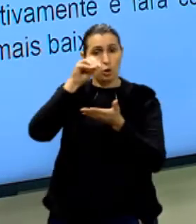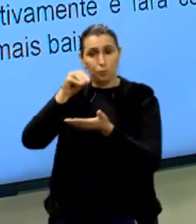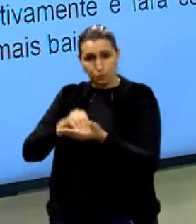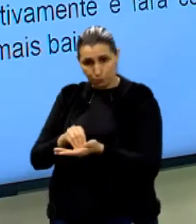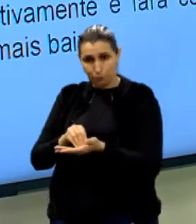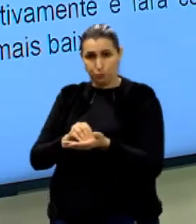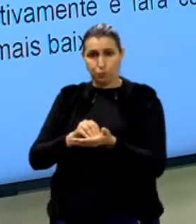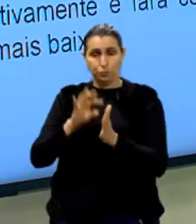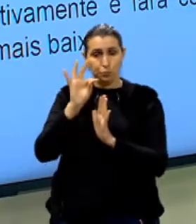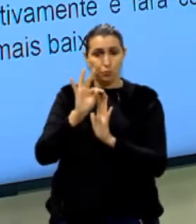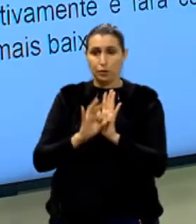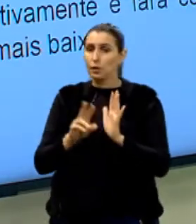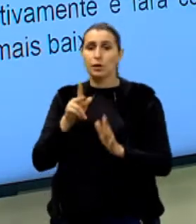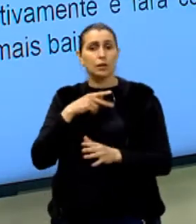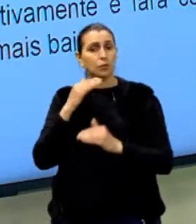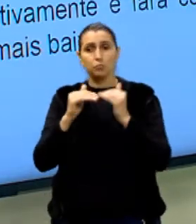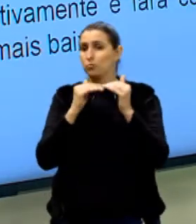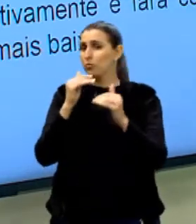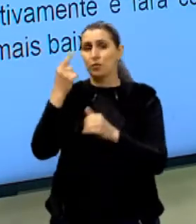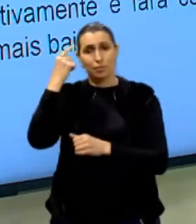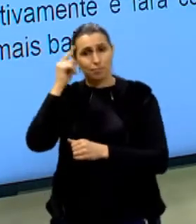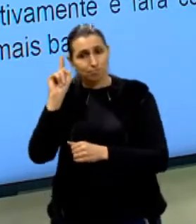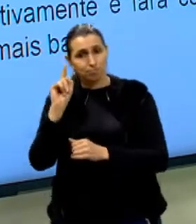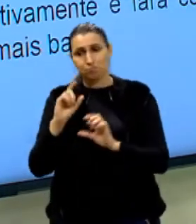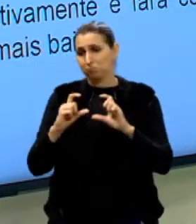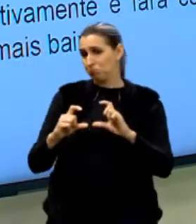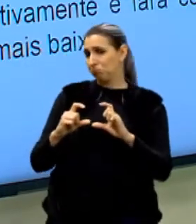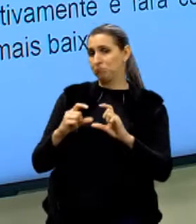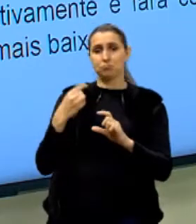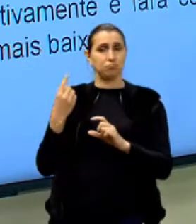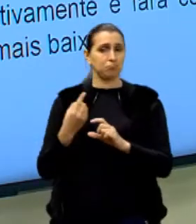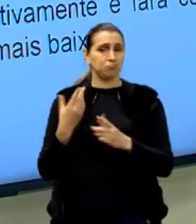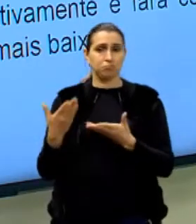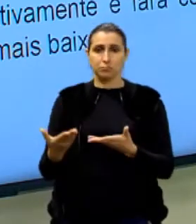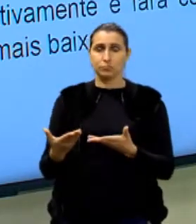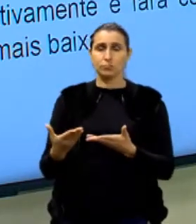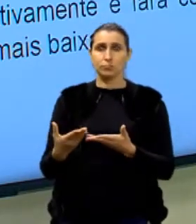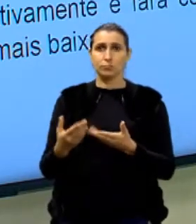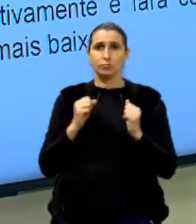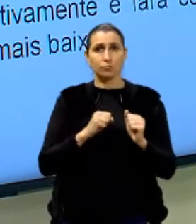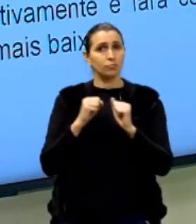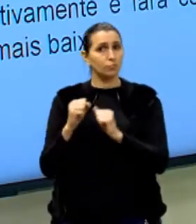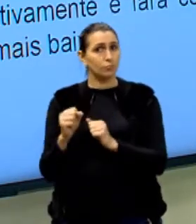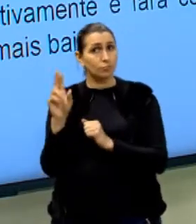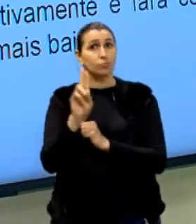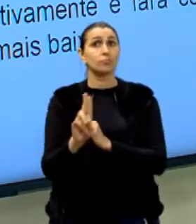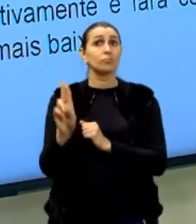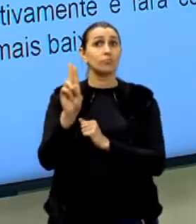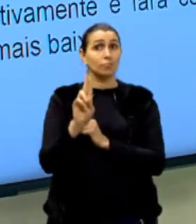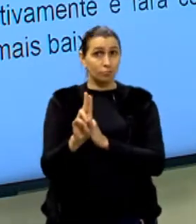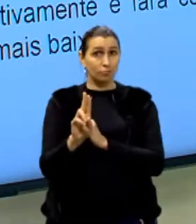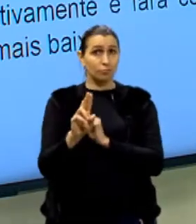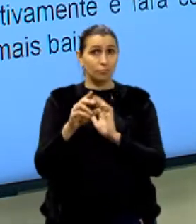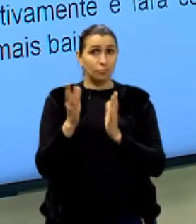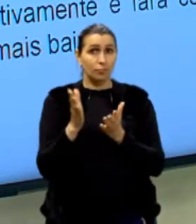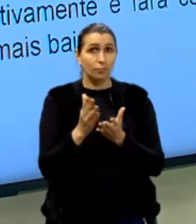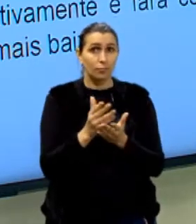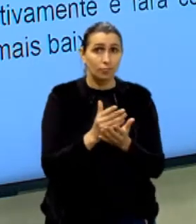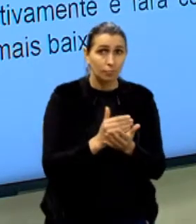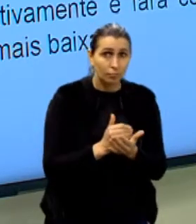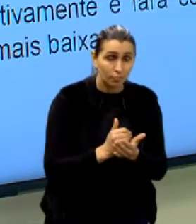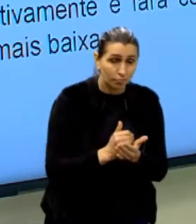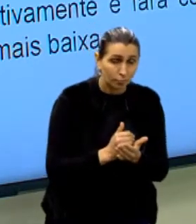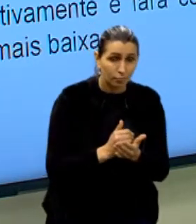copiar ele e não desenvolver ele, deixar ele lá solto. Eu posso utilizar os dados do texto